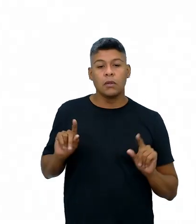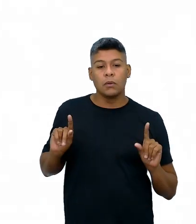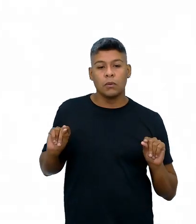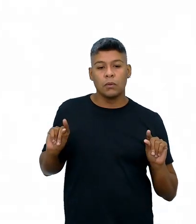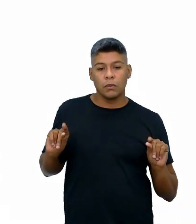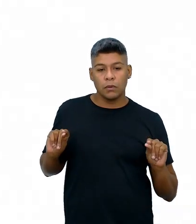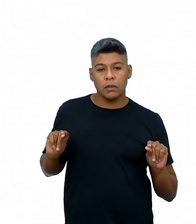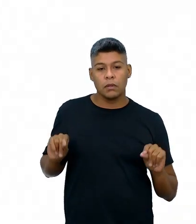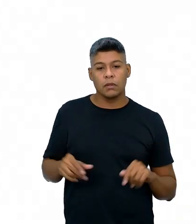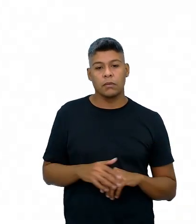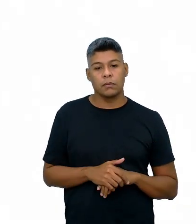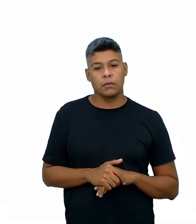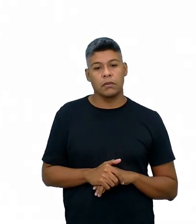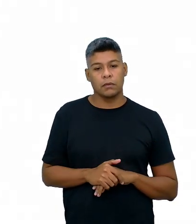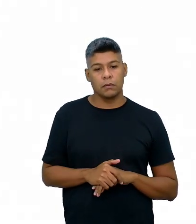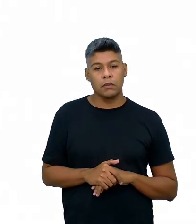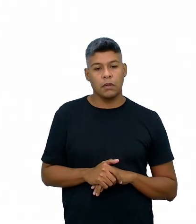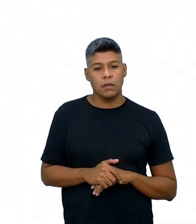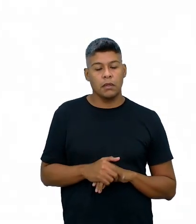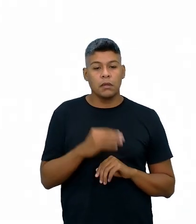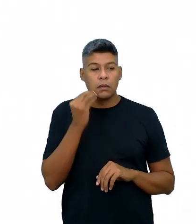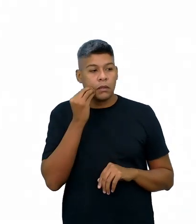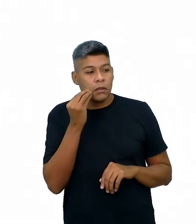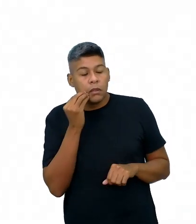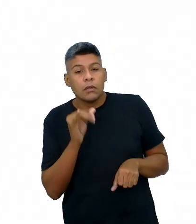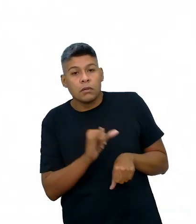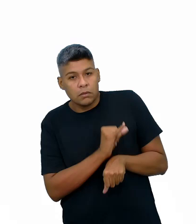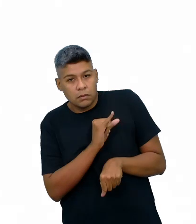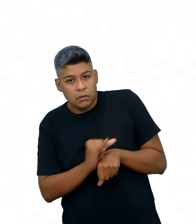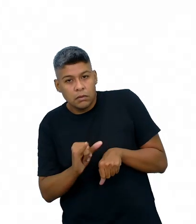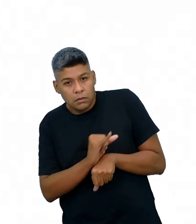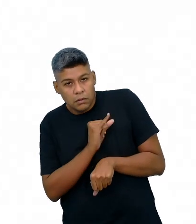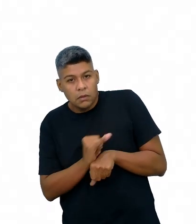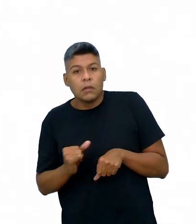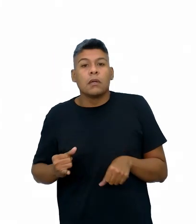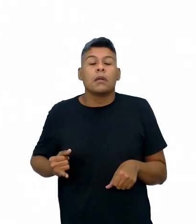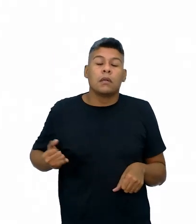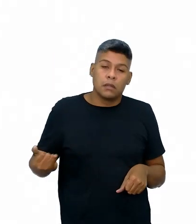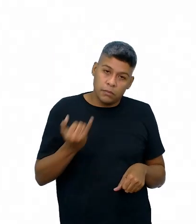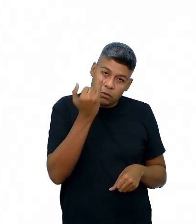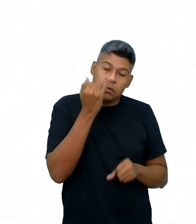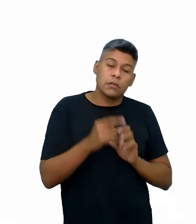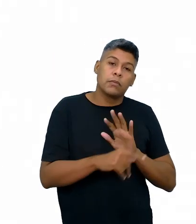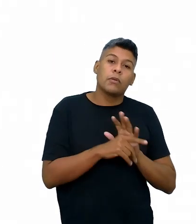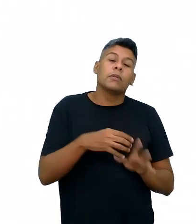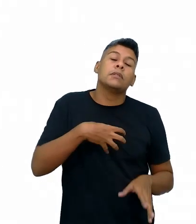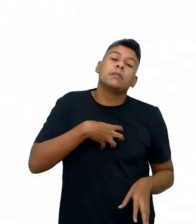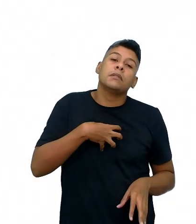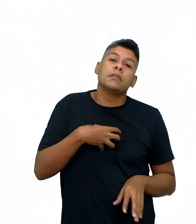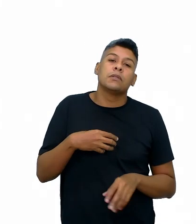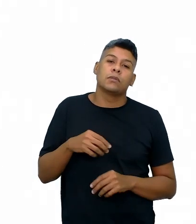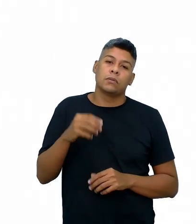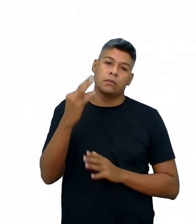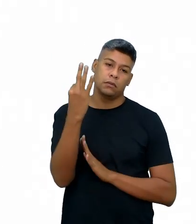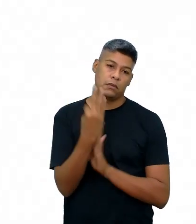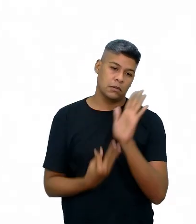vai ser levado a perceber, né? Na pontuação, a importância para identificar o sentido do texto.